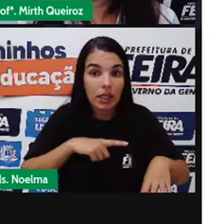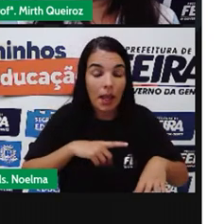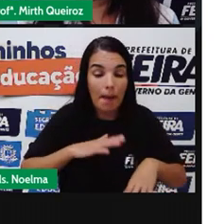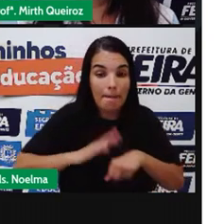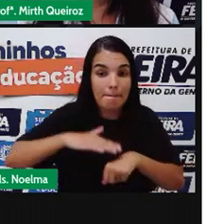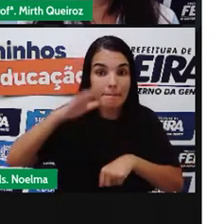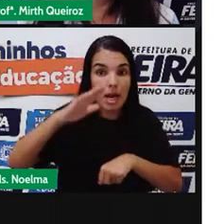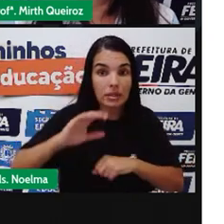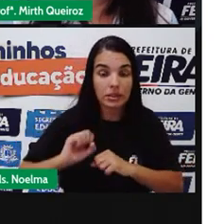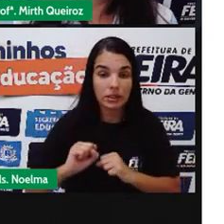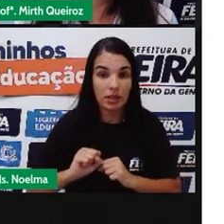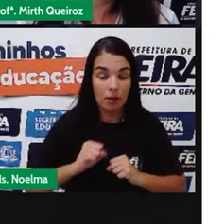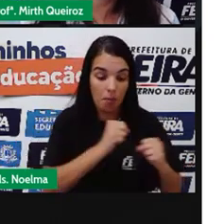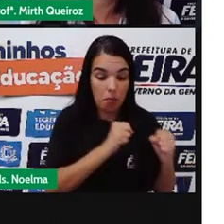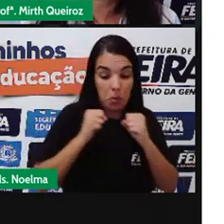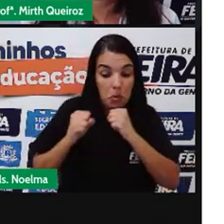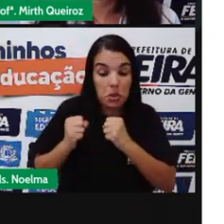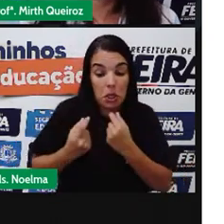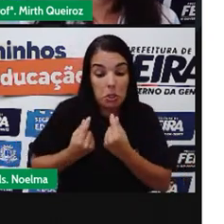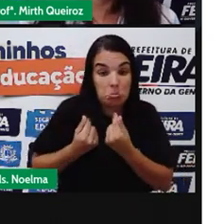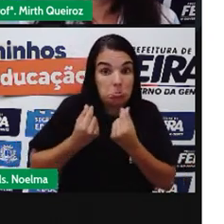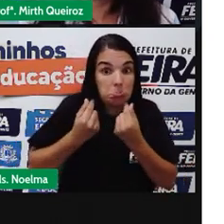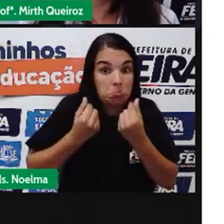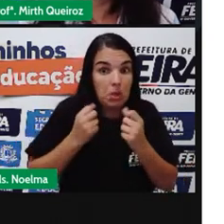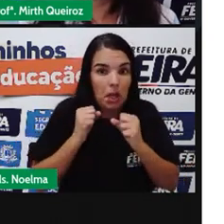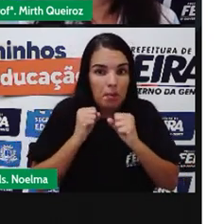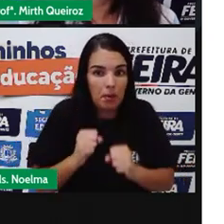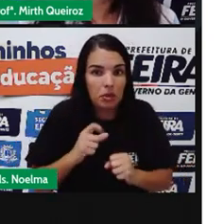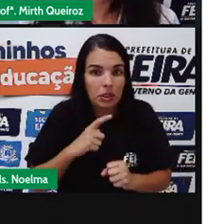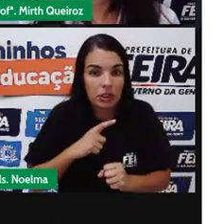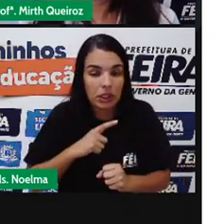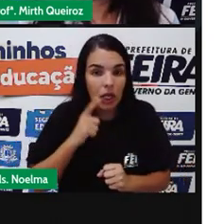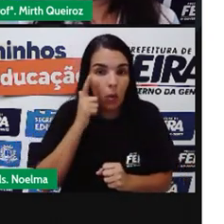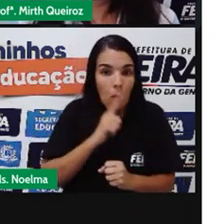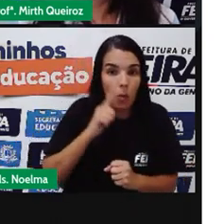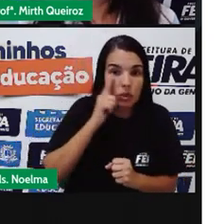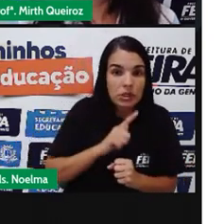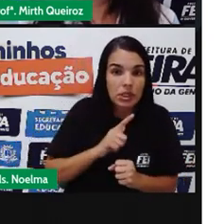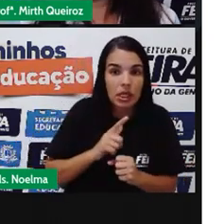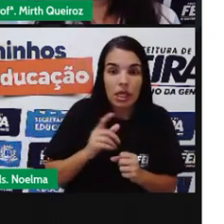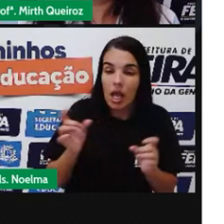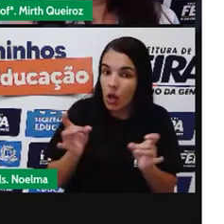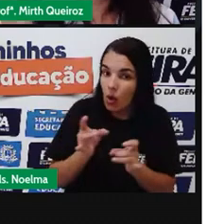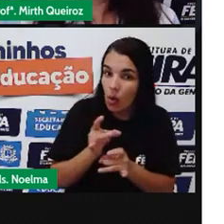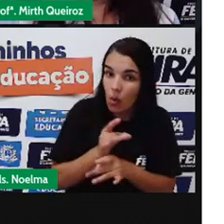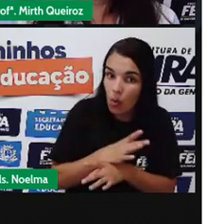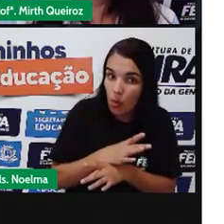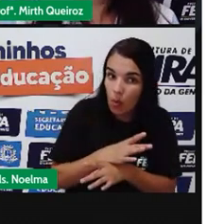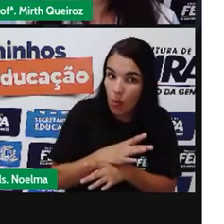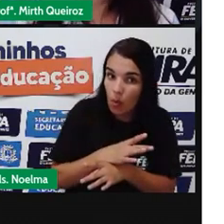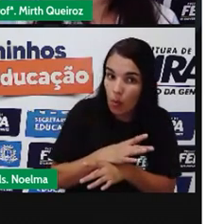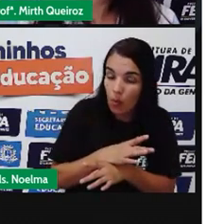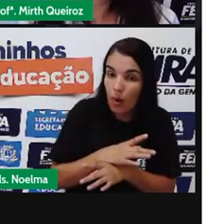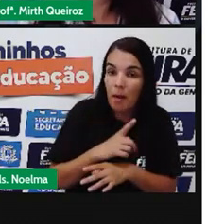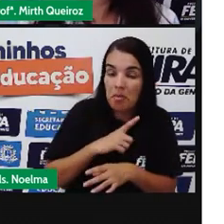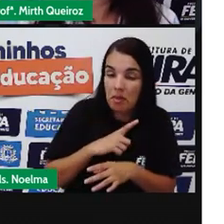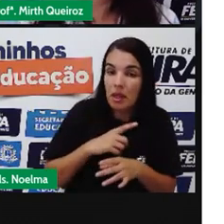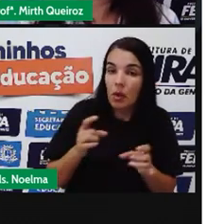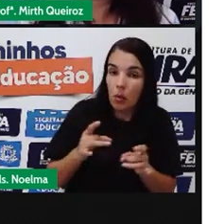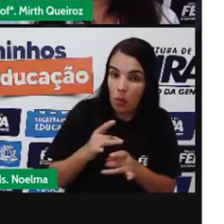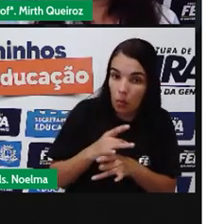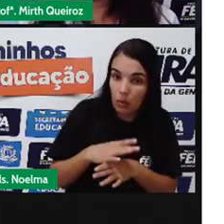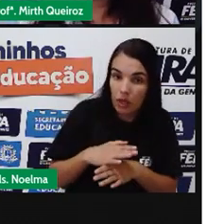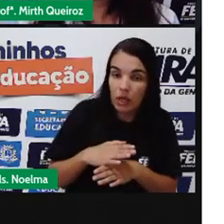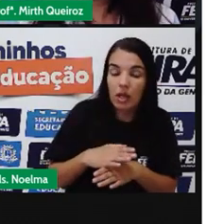Mais poder Acquisitivo Pode Completar A educação Que tem mais poder Acquisitivo Pode